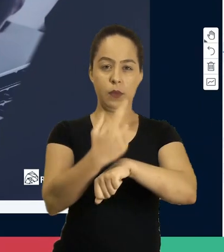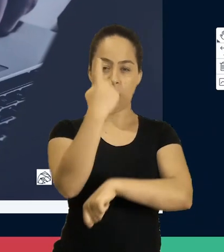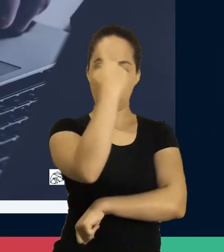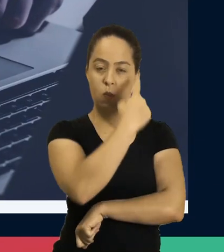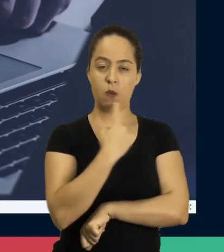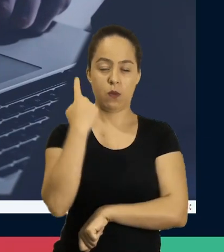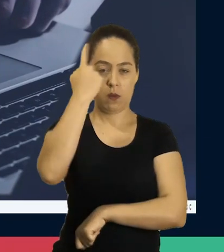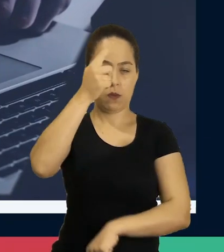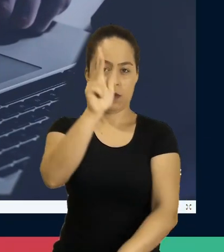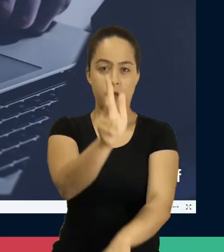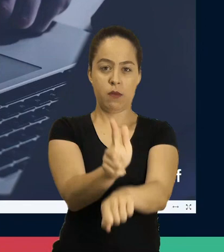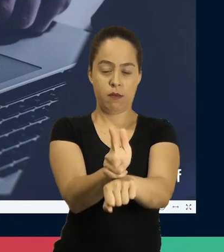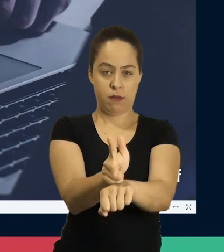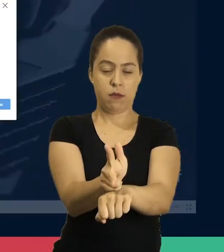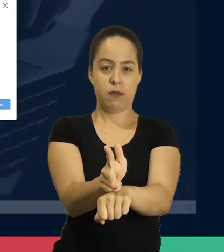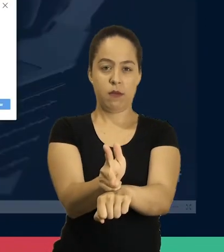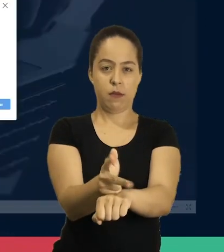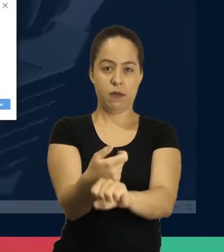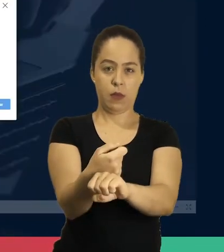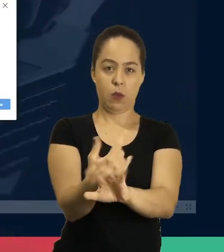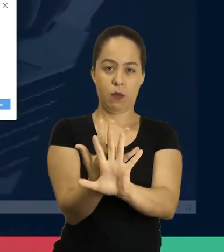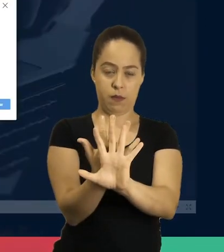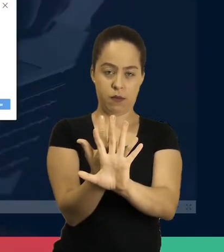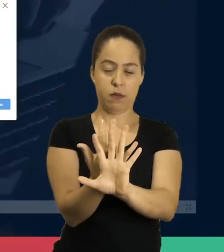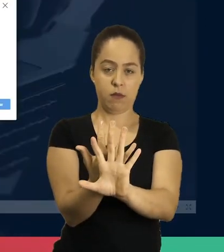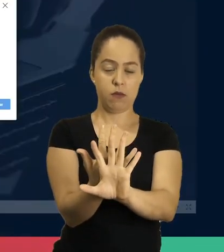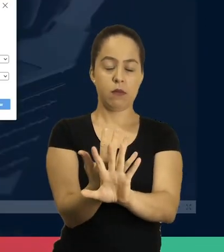aqui ó. Vou botar um webcam para a gente ver como é que fica.